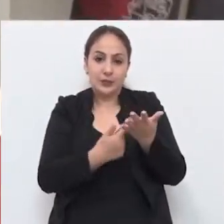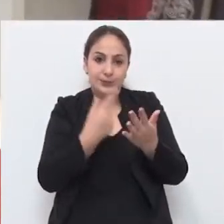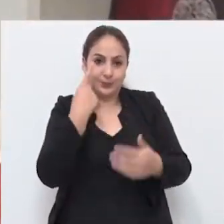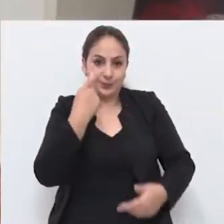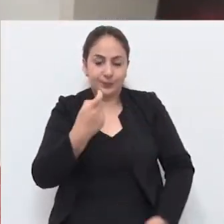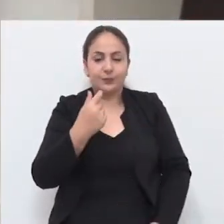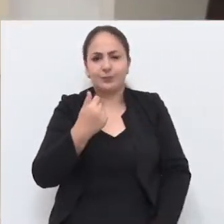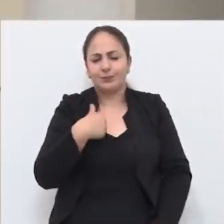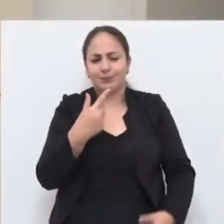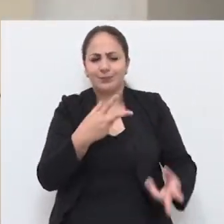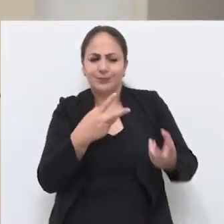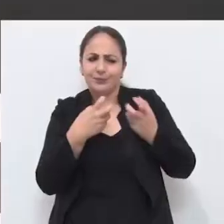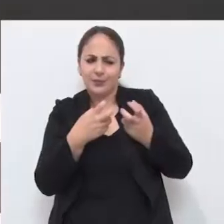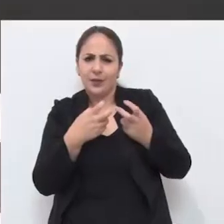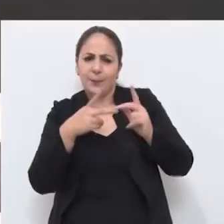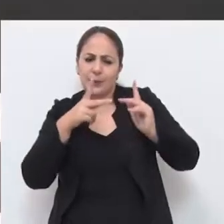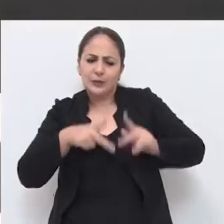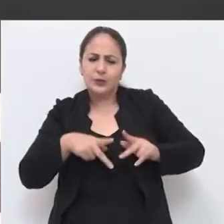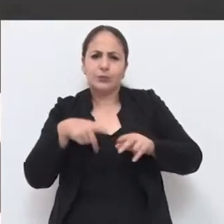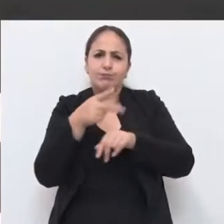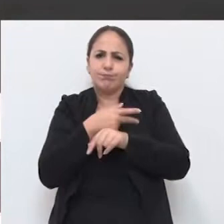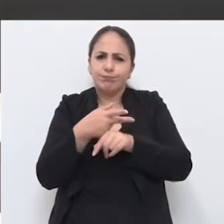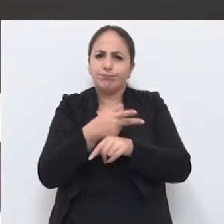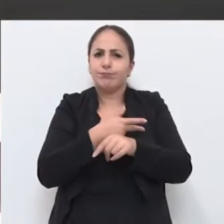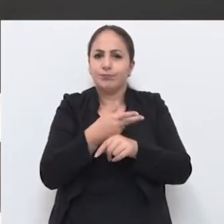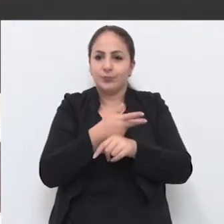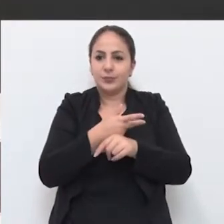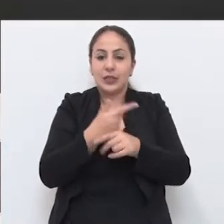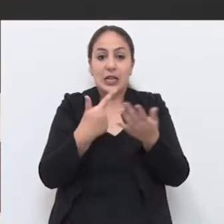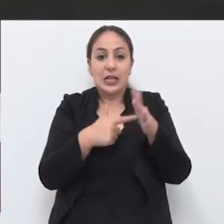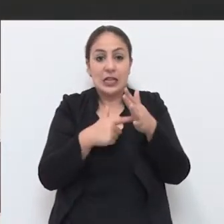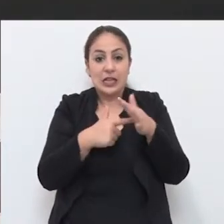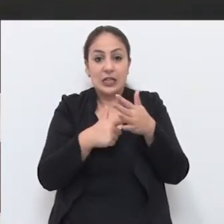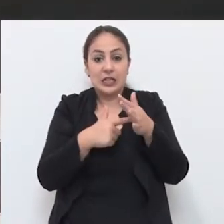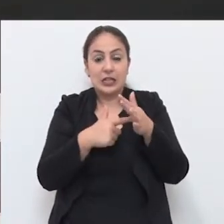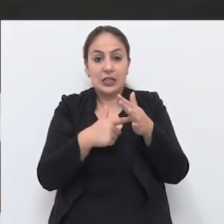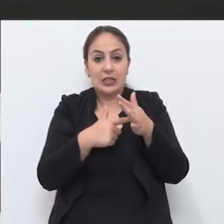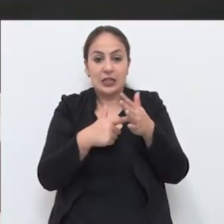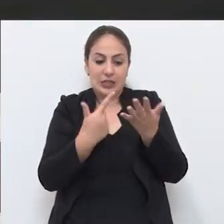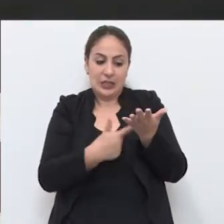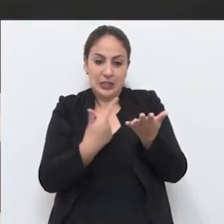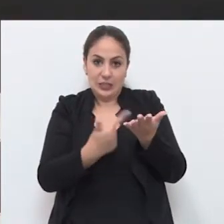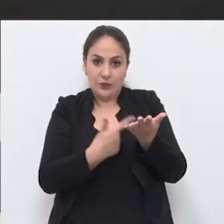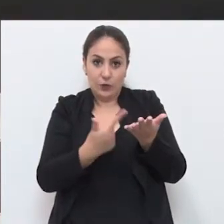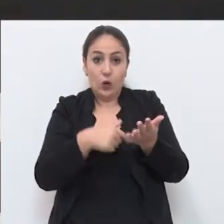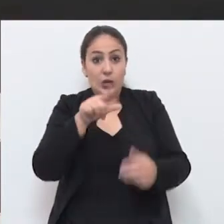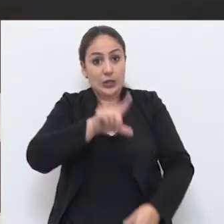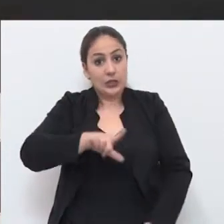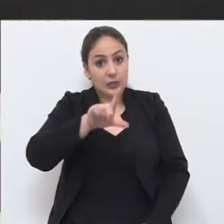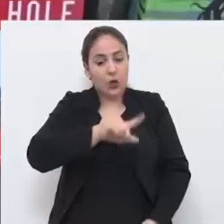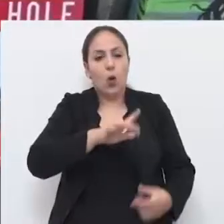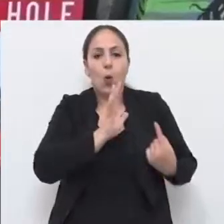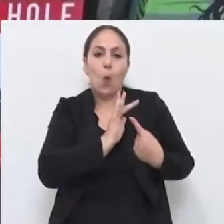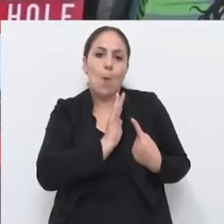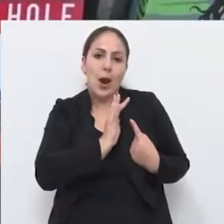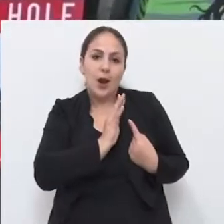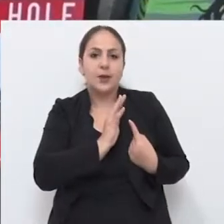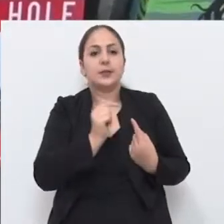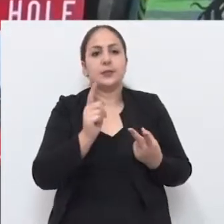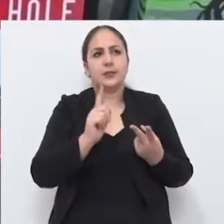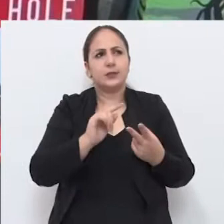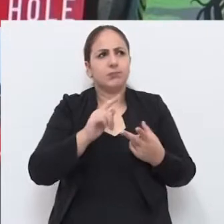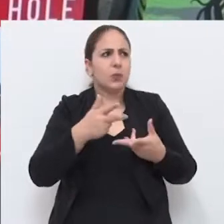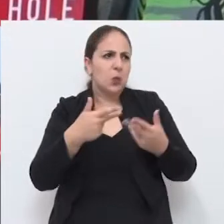livros interessantes. Eu vejo assim, o pessoal procurando muito livro de literatura em geral, muito